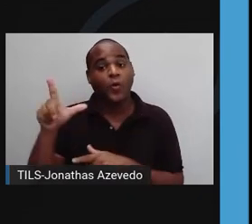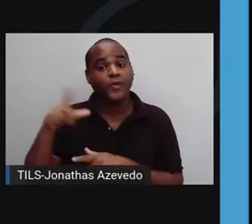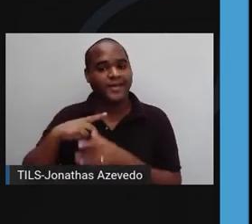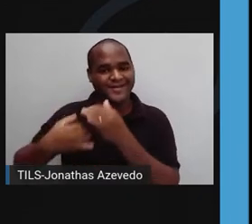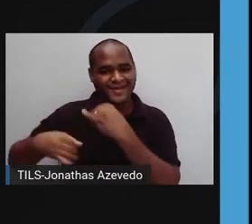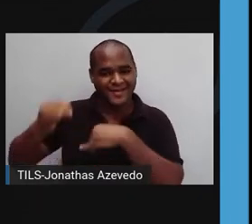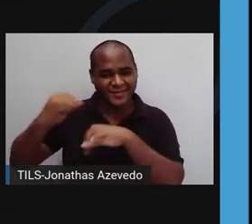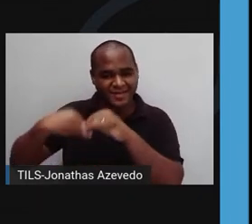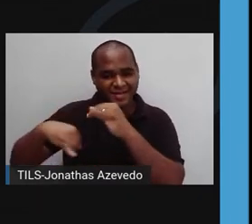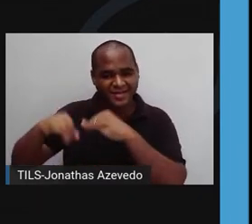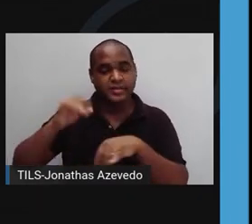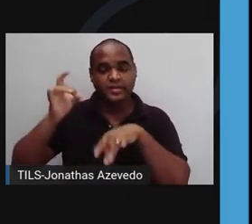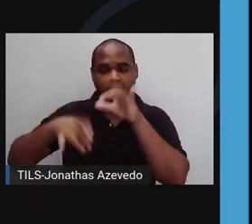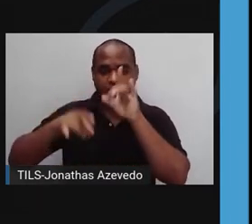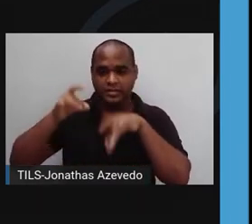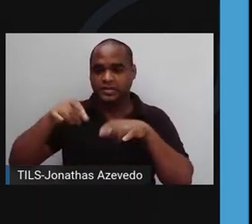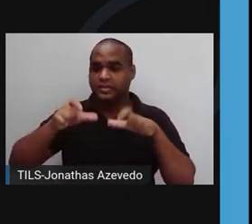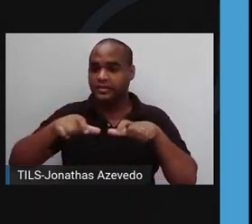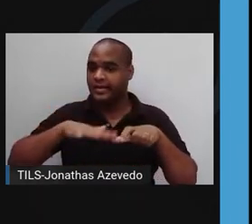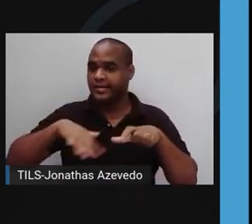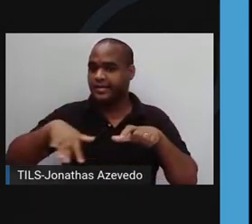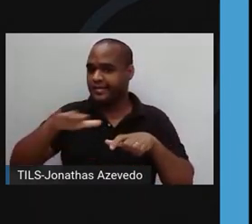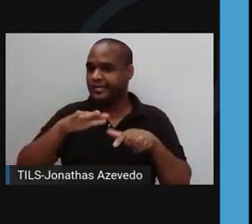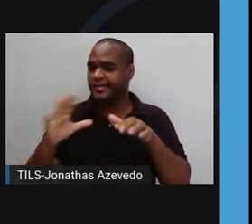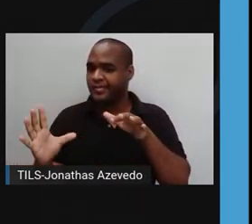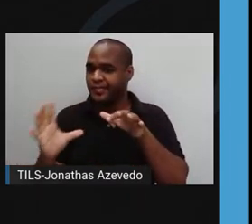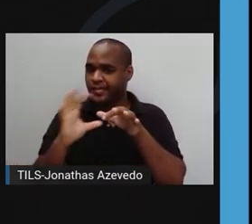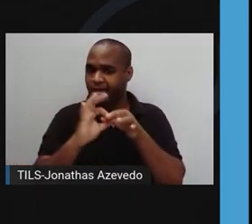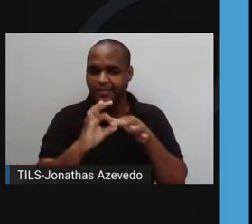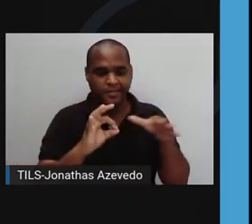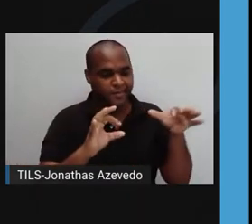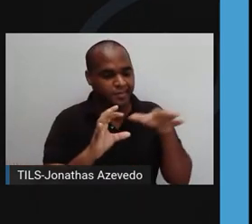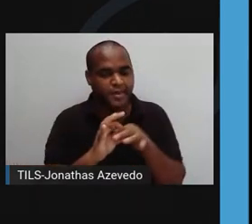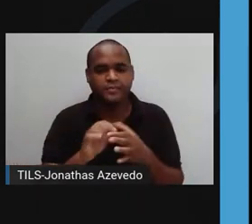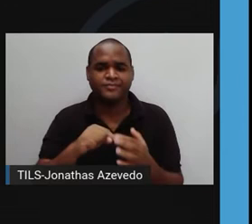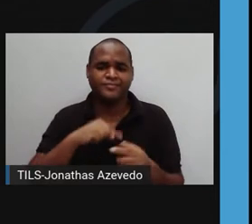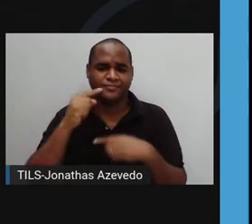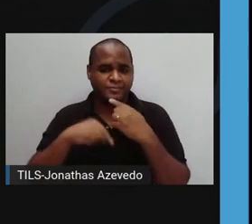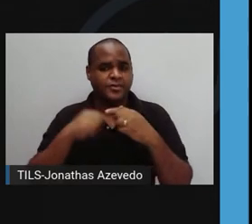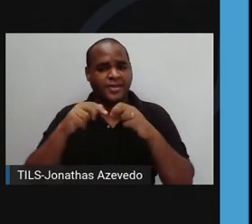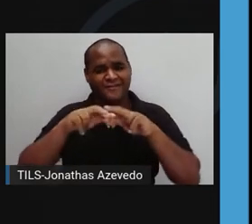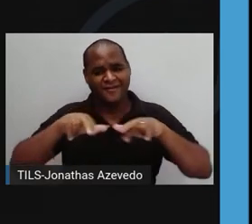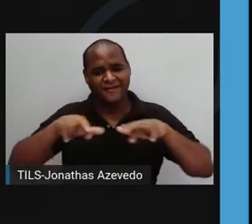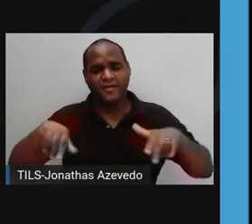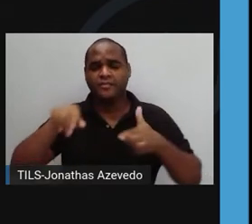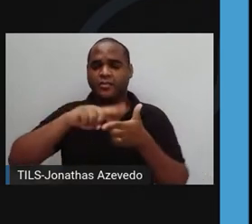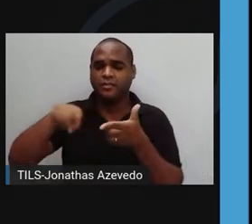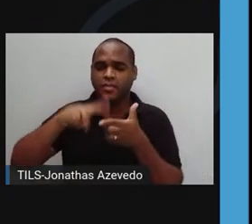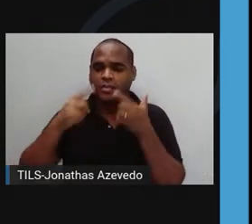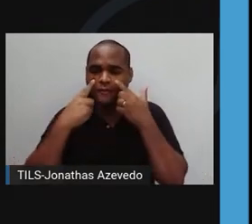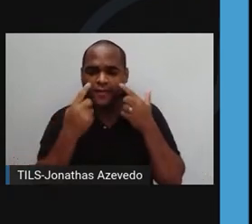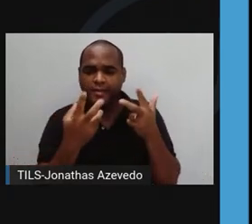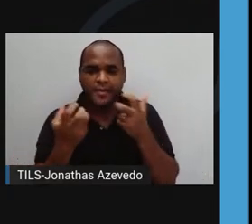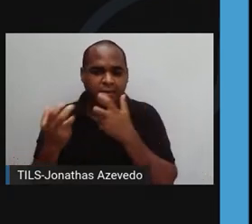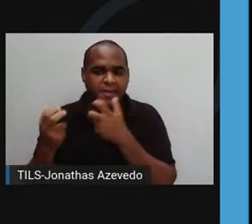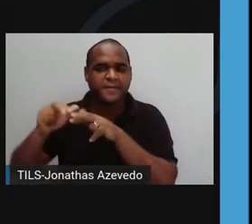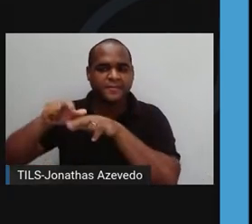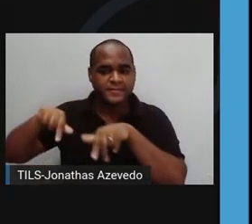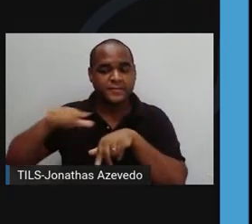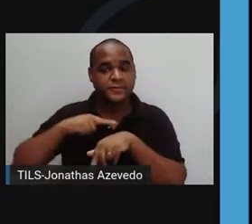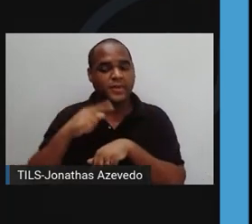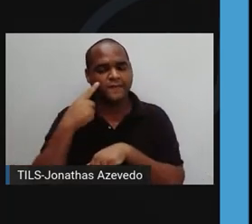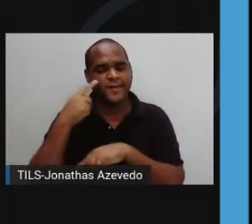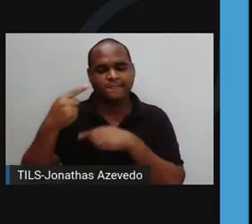tóxicas que acabam introduzidas na cadeia alimentar caso não sejam digeridas. Além de outros milhares de problemas que ainda não percebemos, porque apenas recentemente